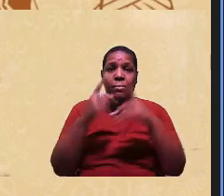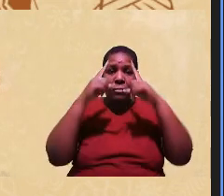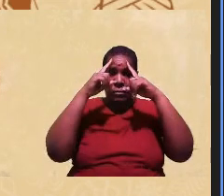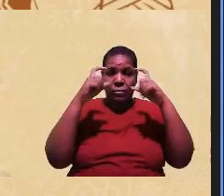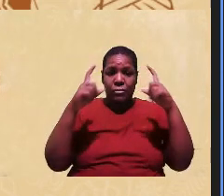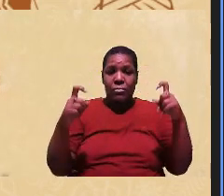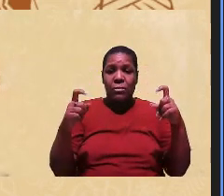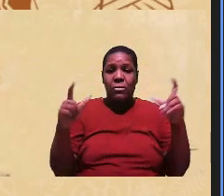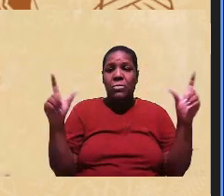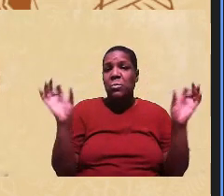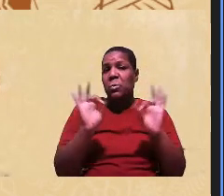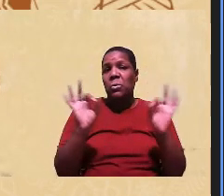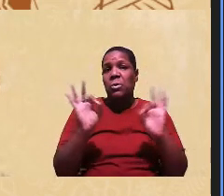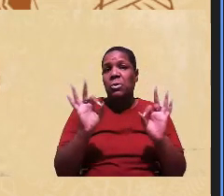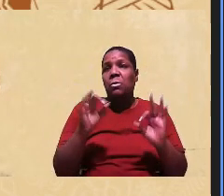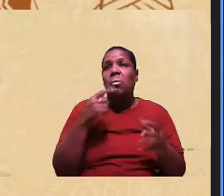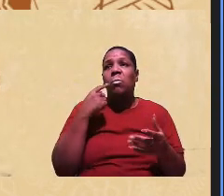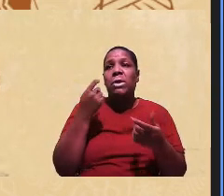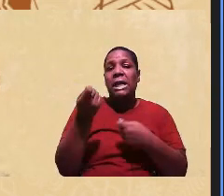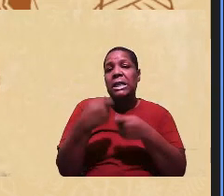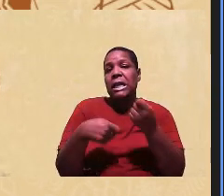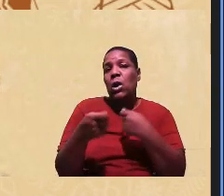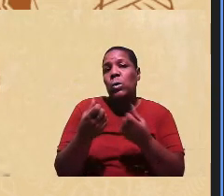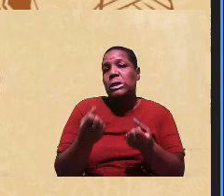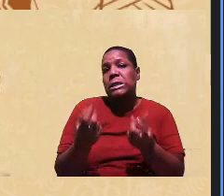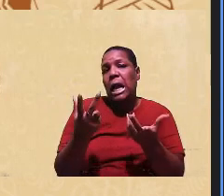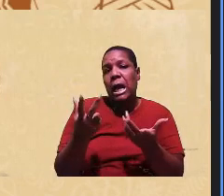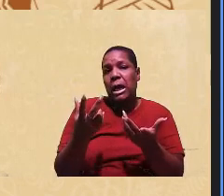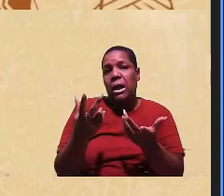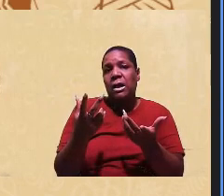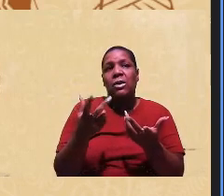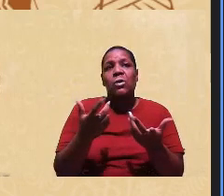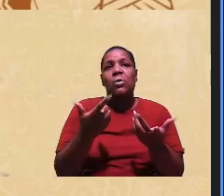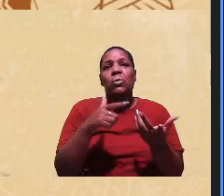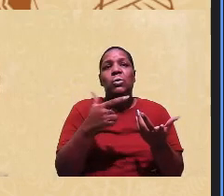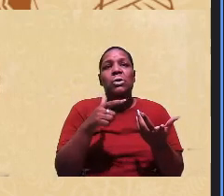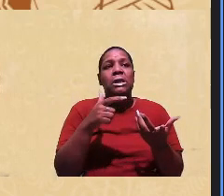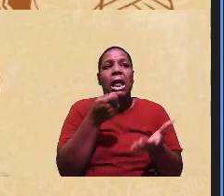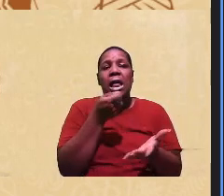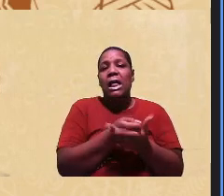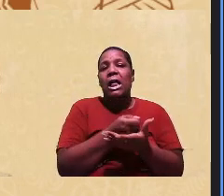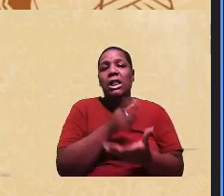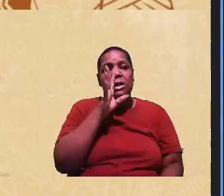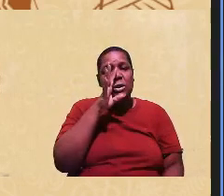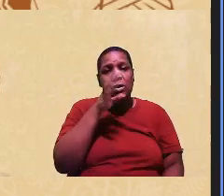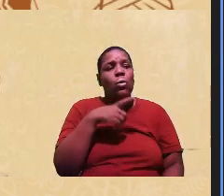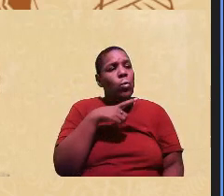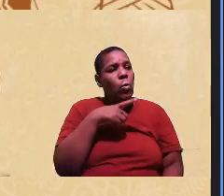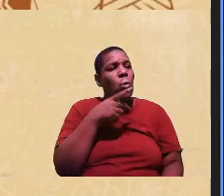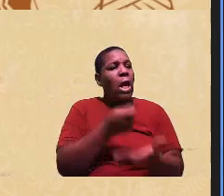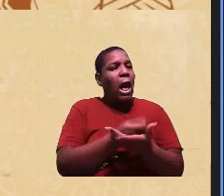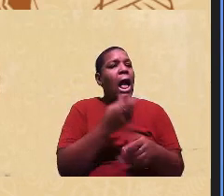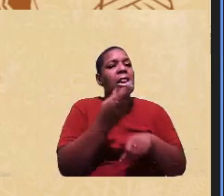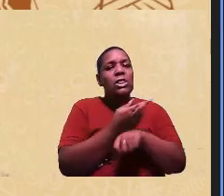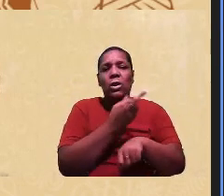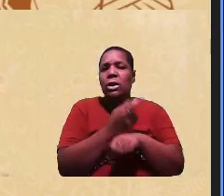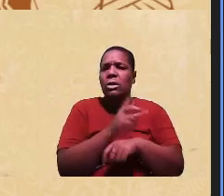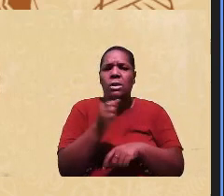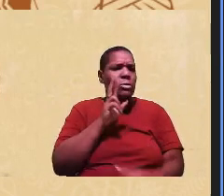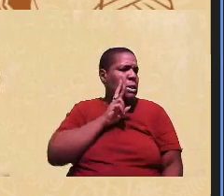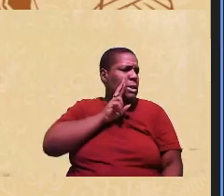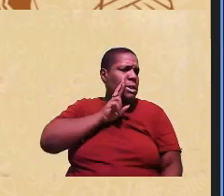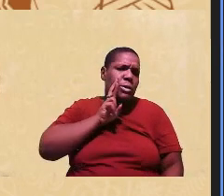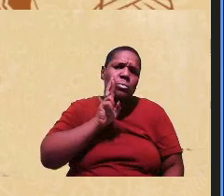tem que se haver negociações não tem que se haver tolerância é preciso dar respostas rápidas